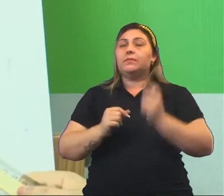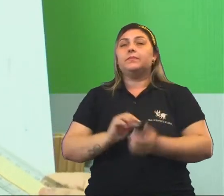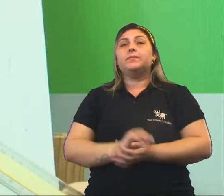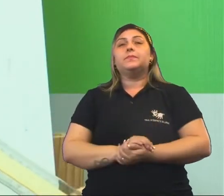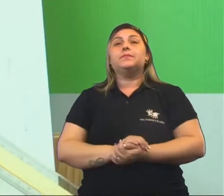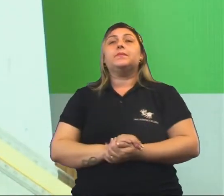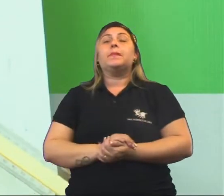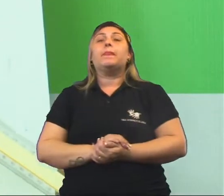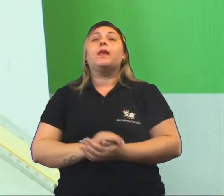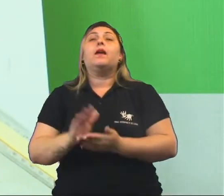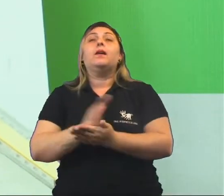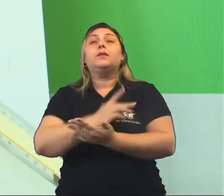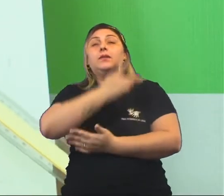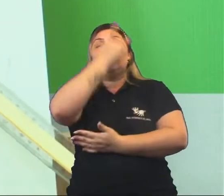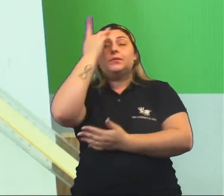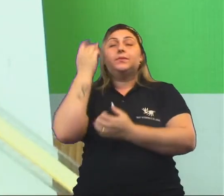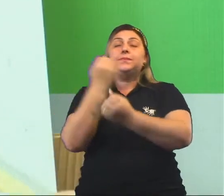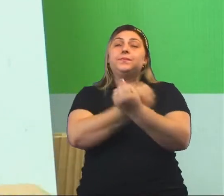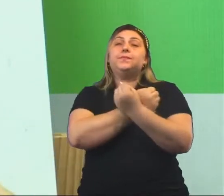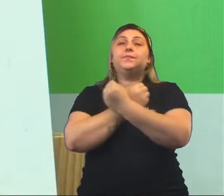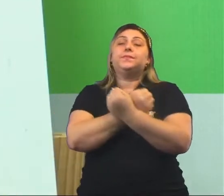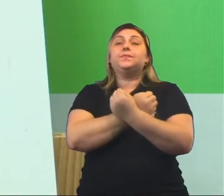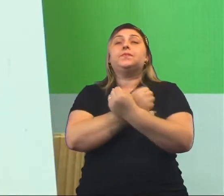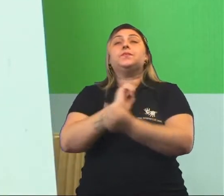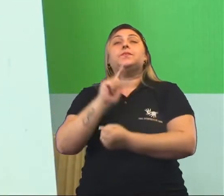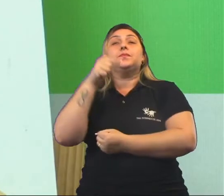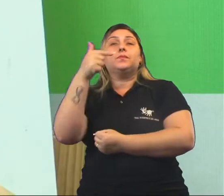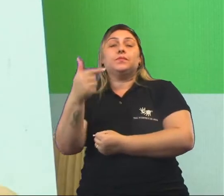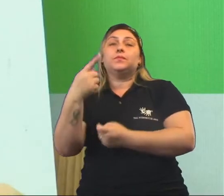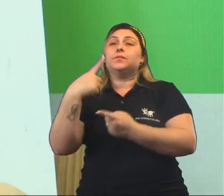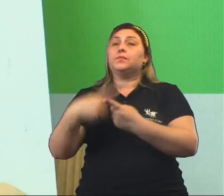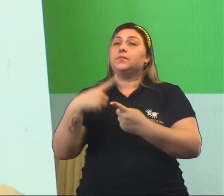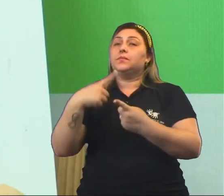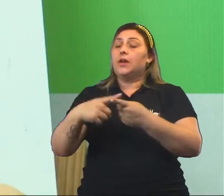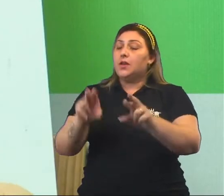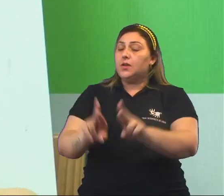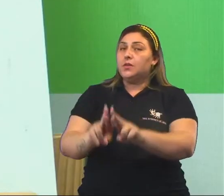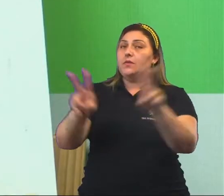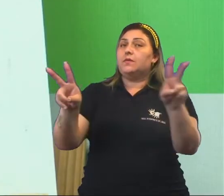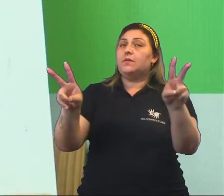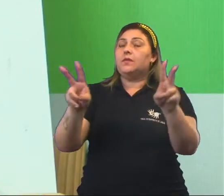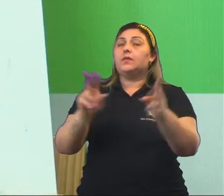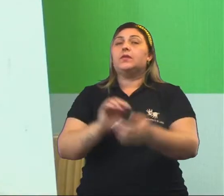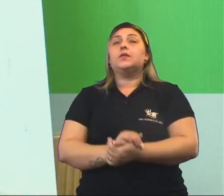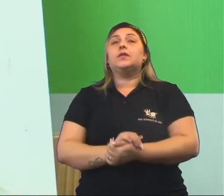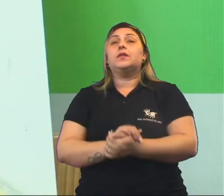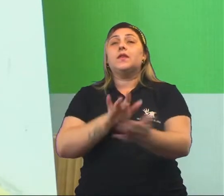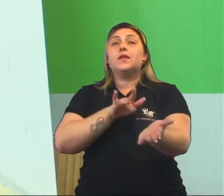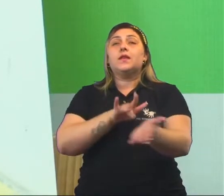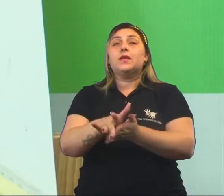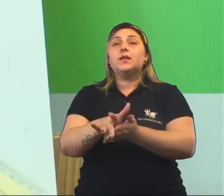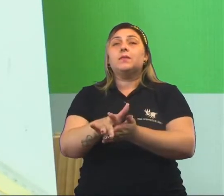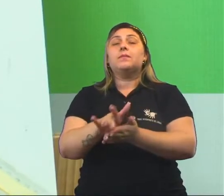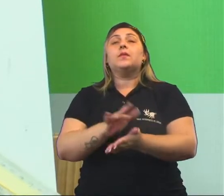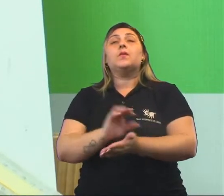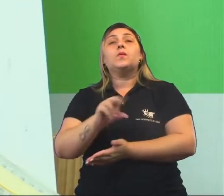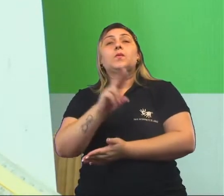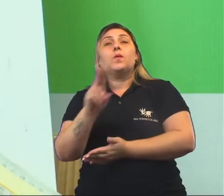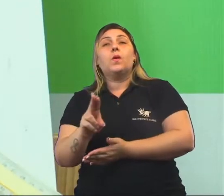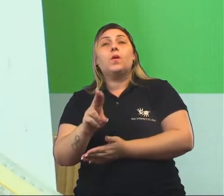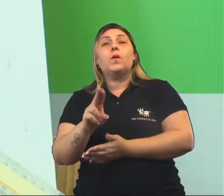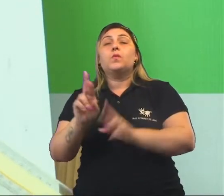Algumas pessoas escravizavam, outras por considerá-las diferentes, inimigas ou